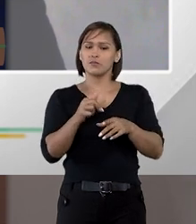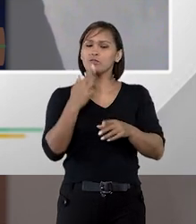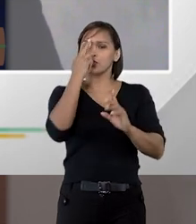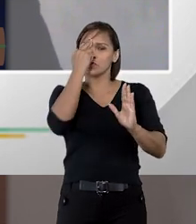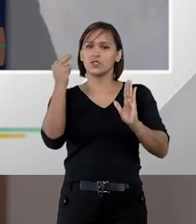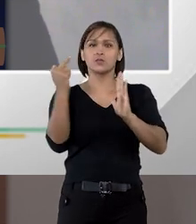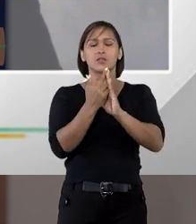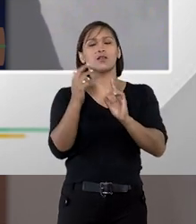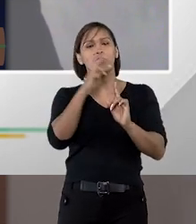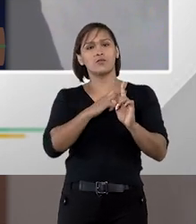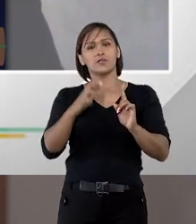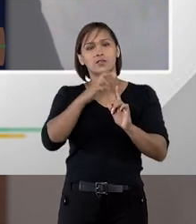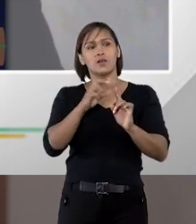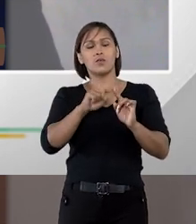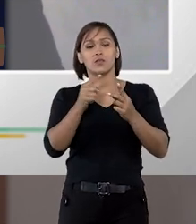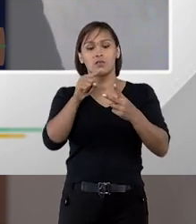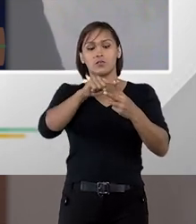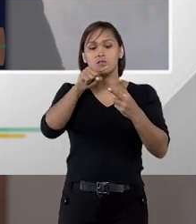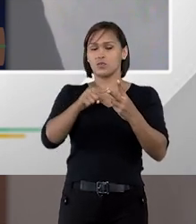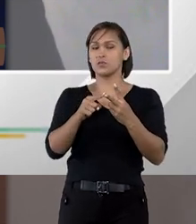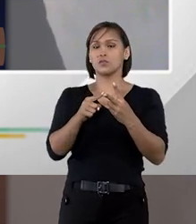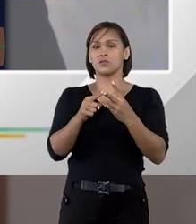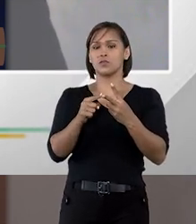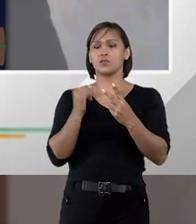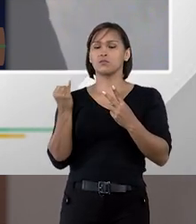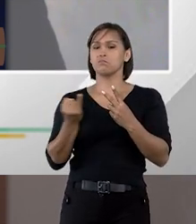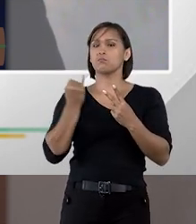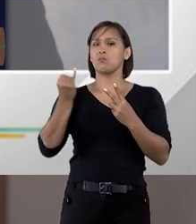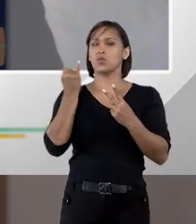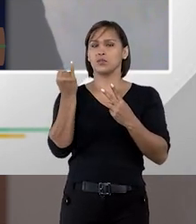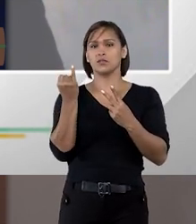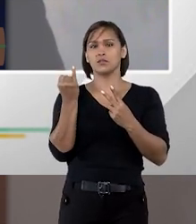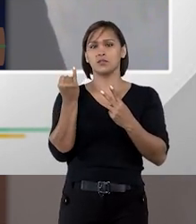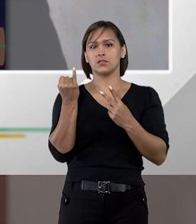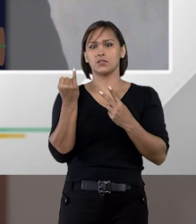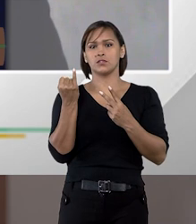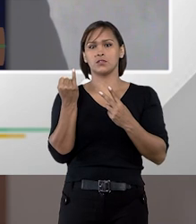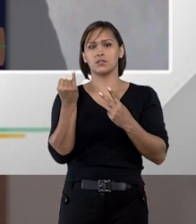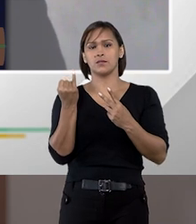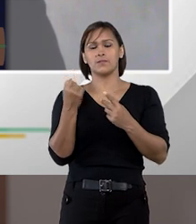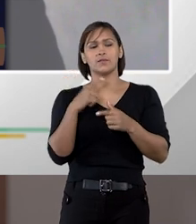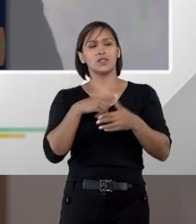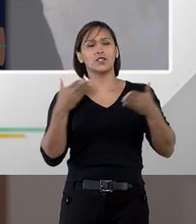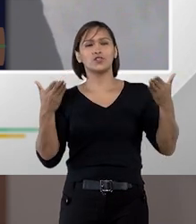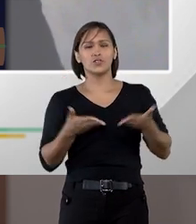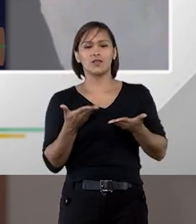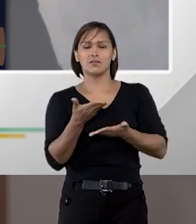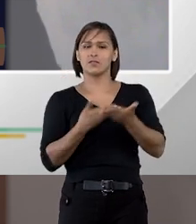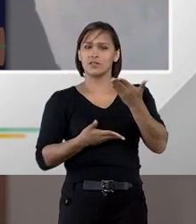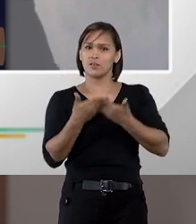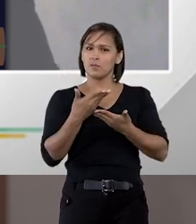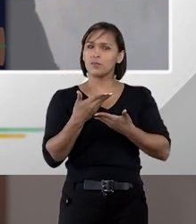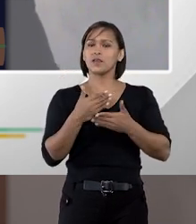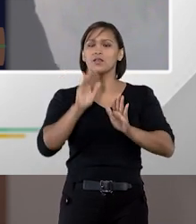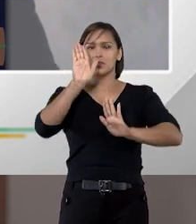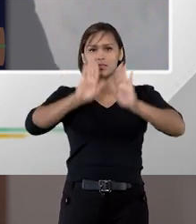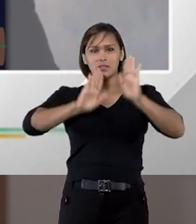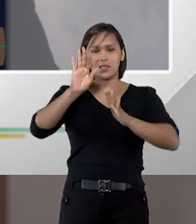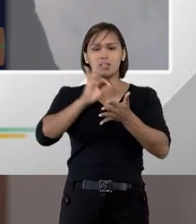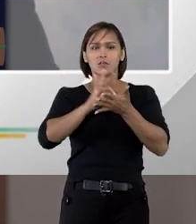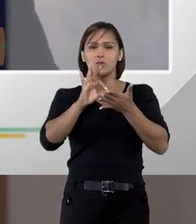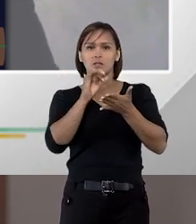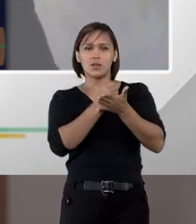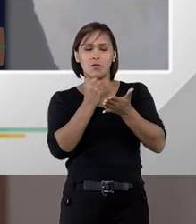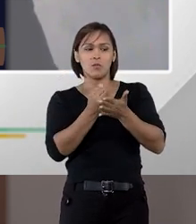eventualmente, de responsabilização. Então são dois princípios muito importantes que já faziam parte das licitações e